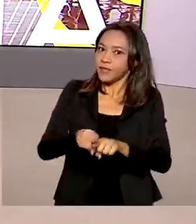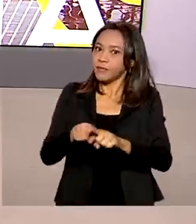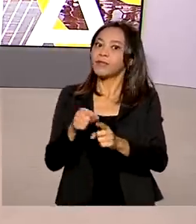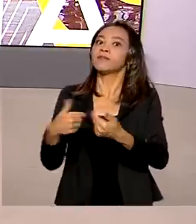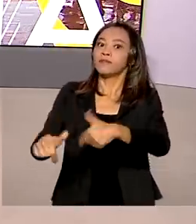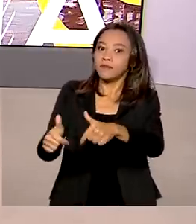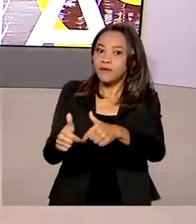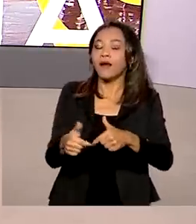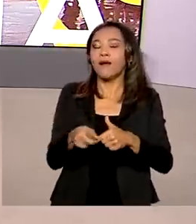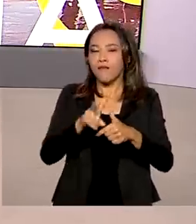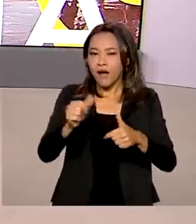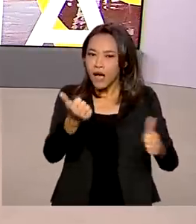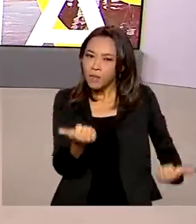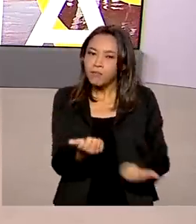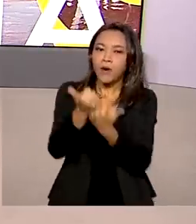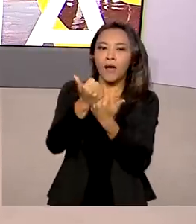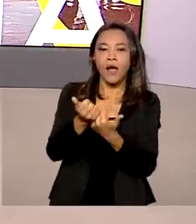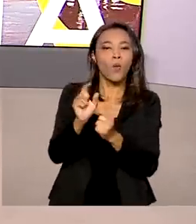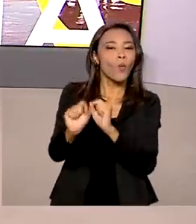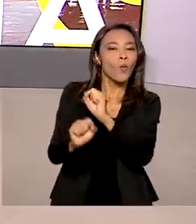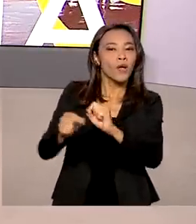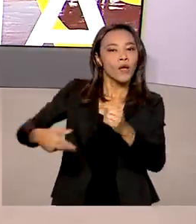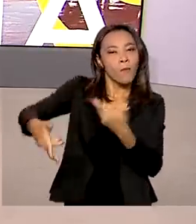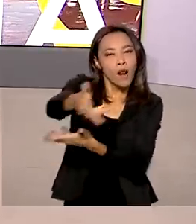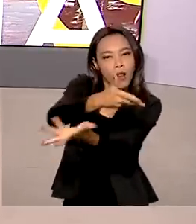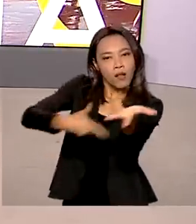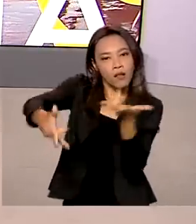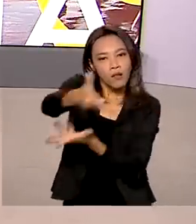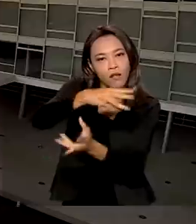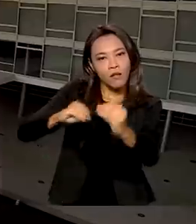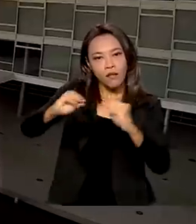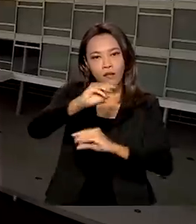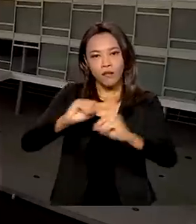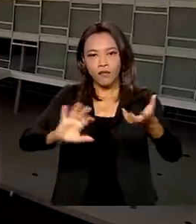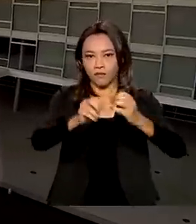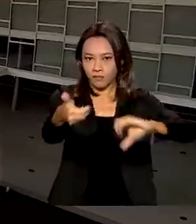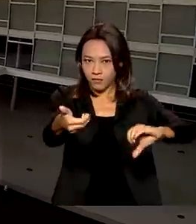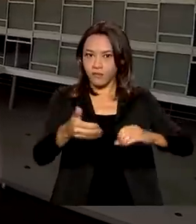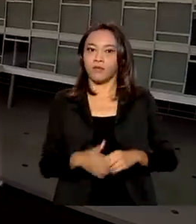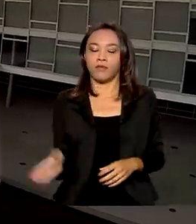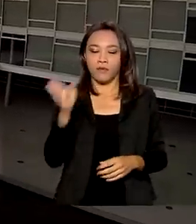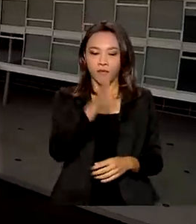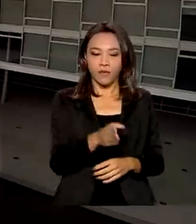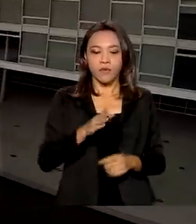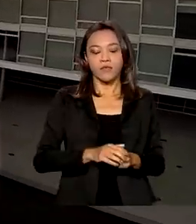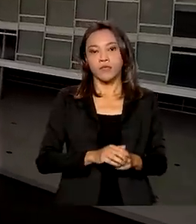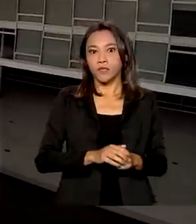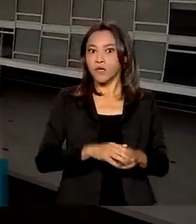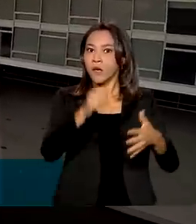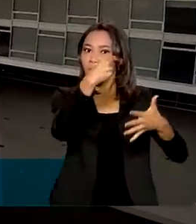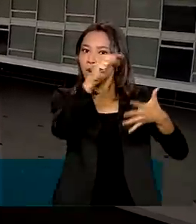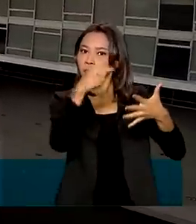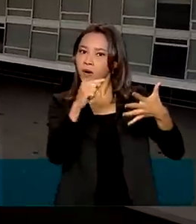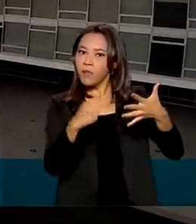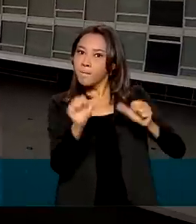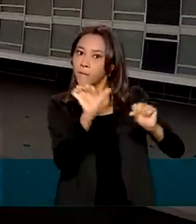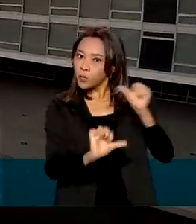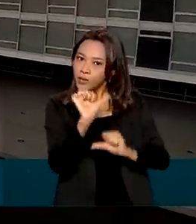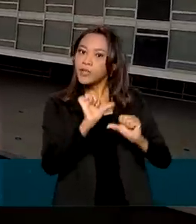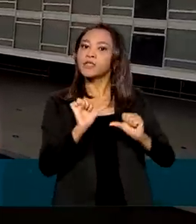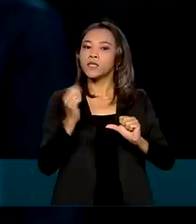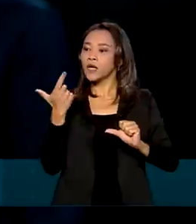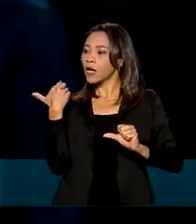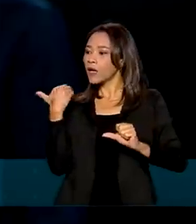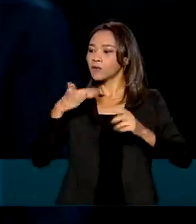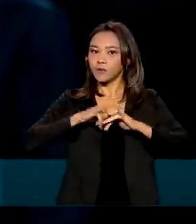mudanças vão fortalecer o diálogo com o Congresso Nacional. Dentre as mudanças anunciadas pelo presidente Jair